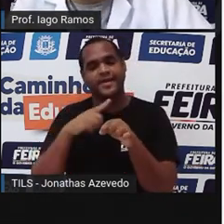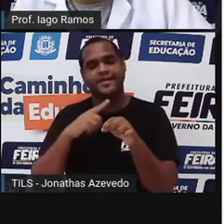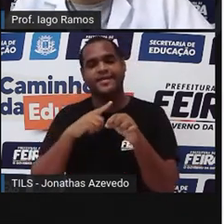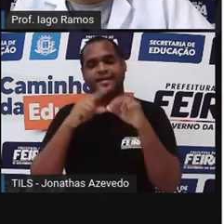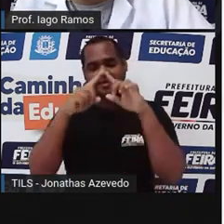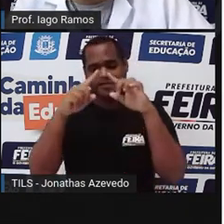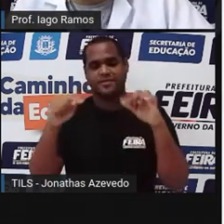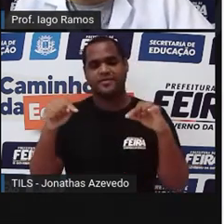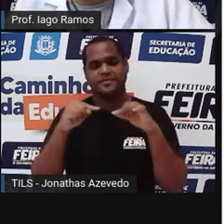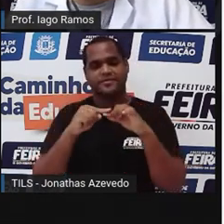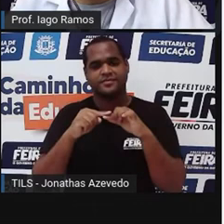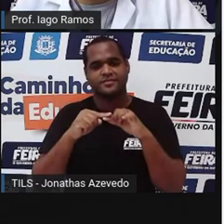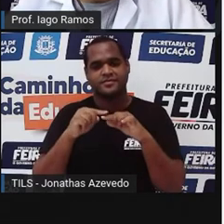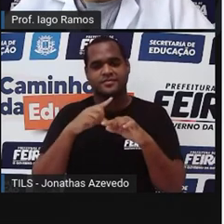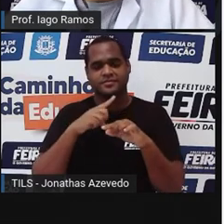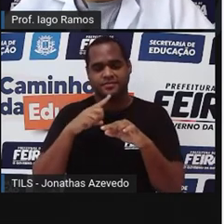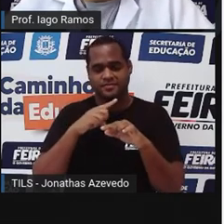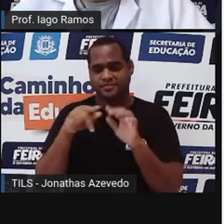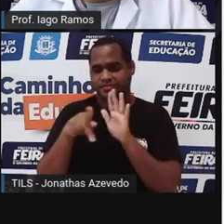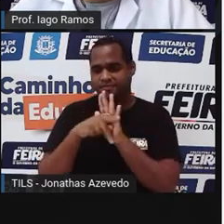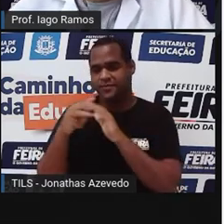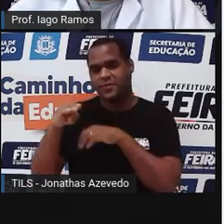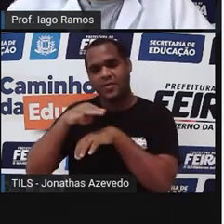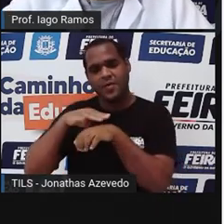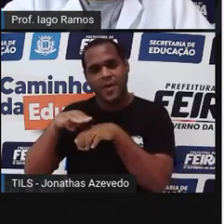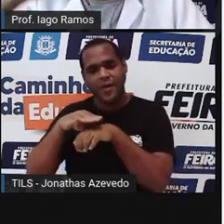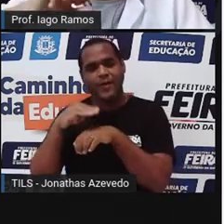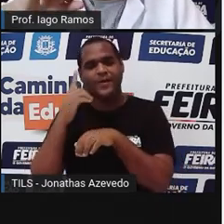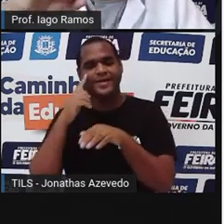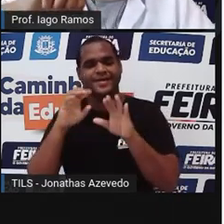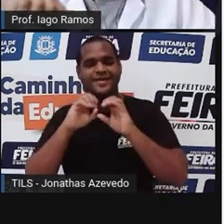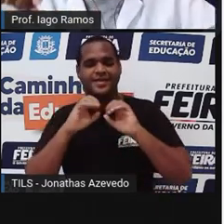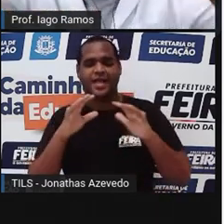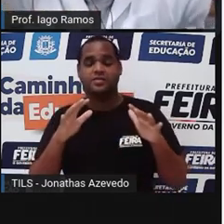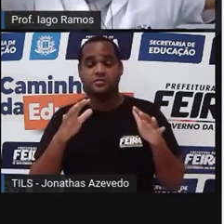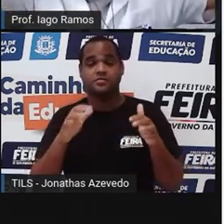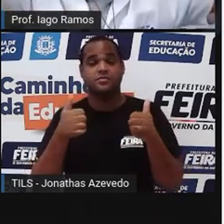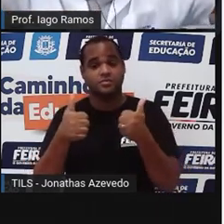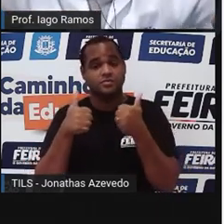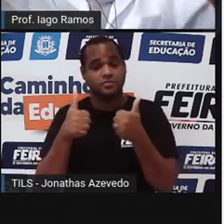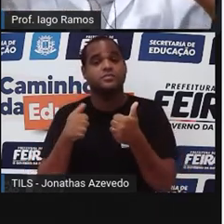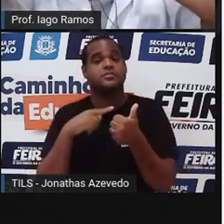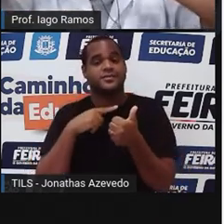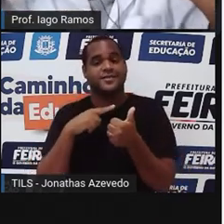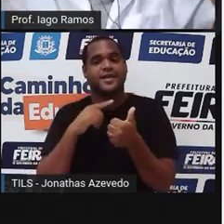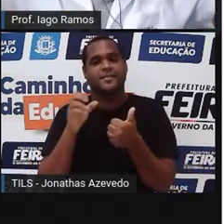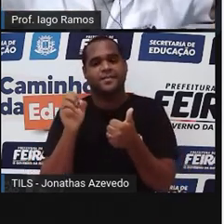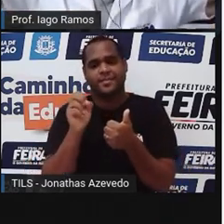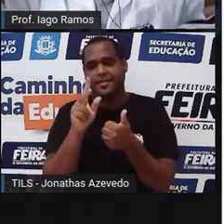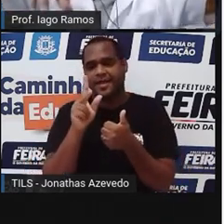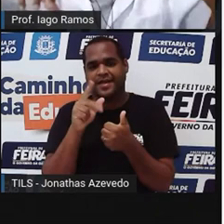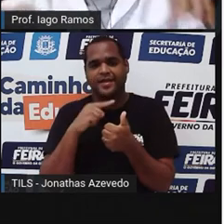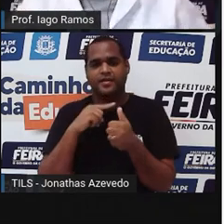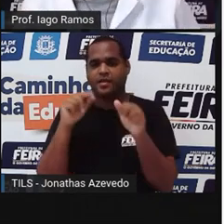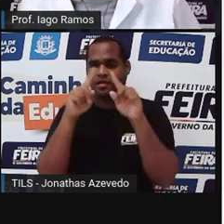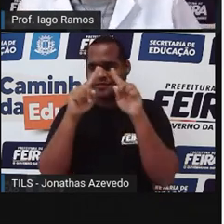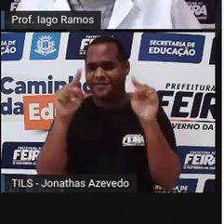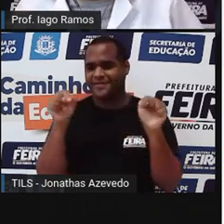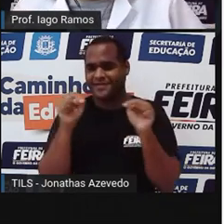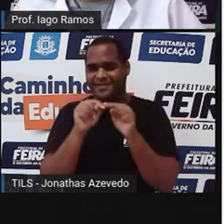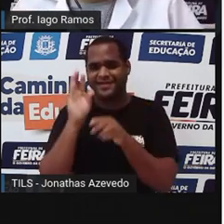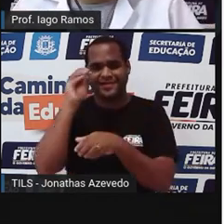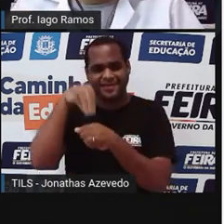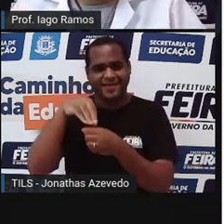E aquela partezinha ali do marrom mais claro, eu completo ali e vira o retângulo maior que tem o losango dentro.